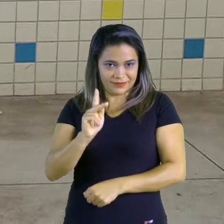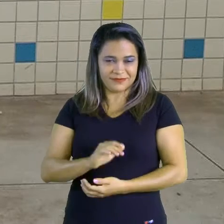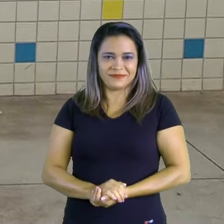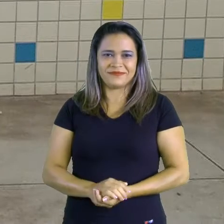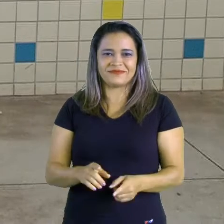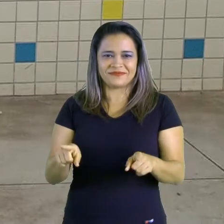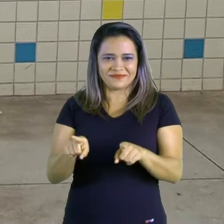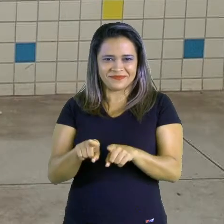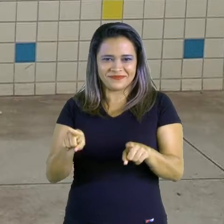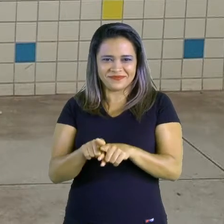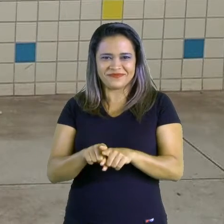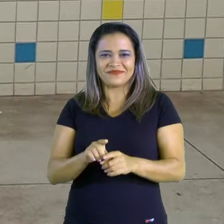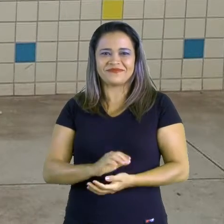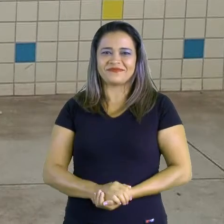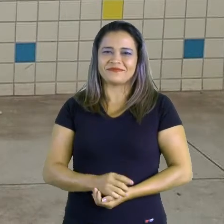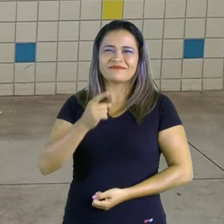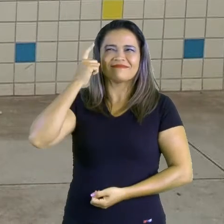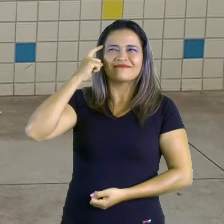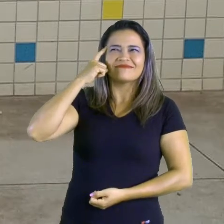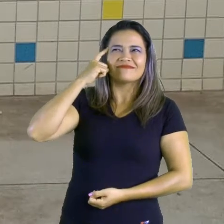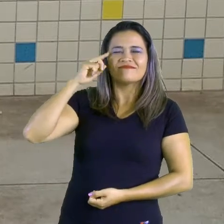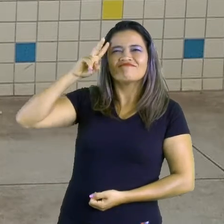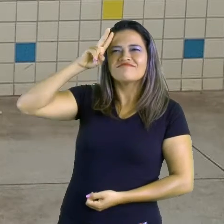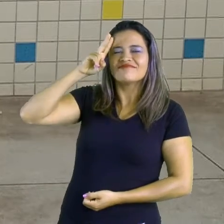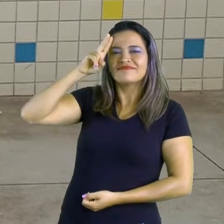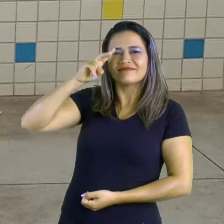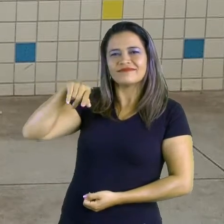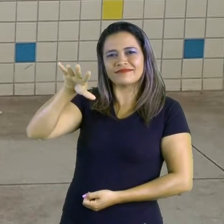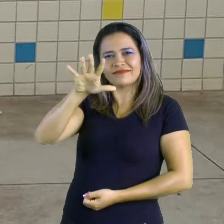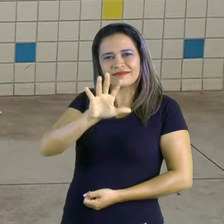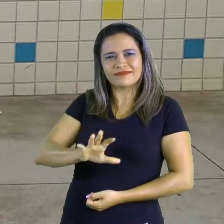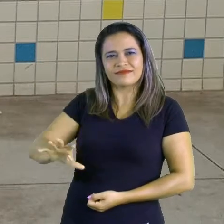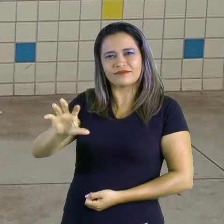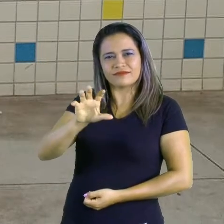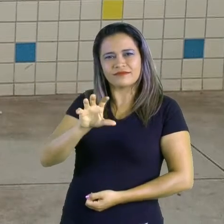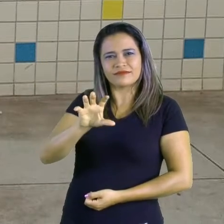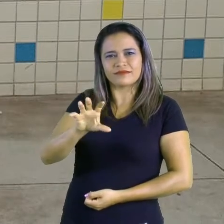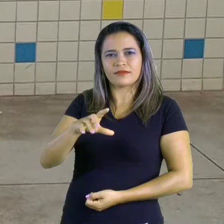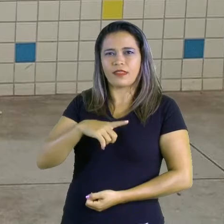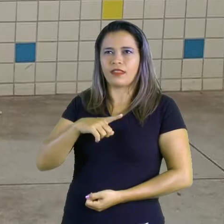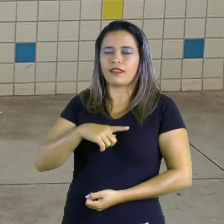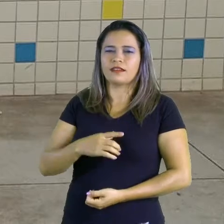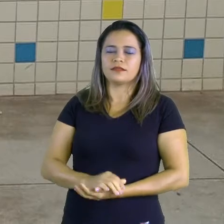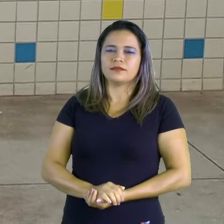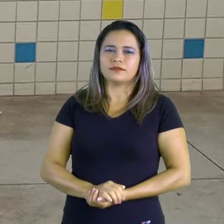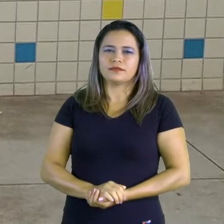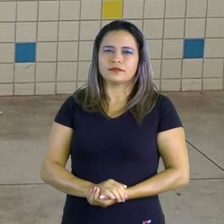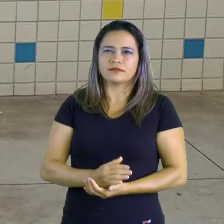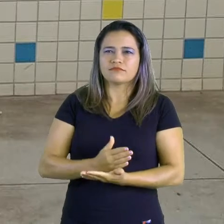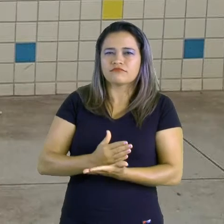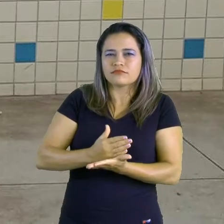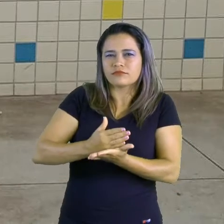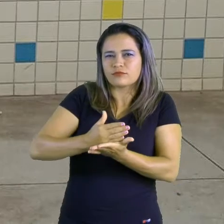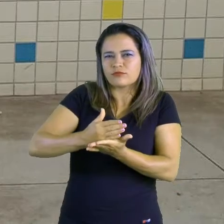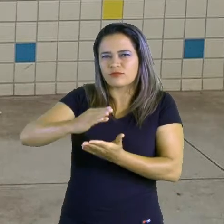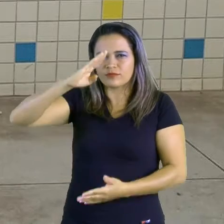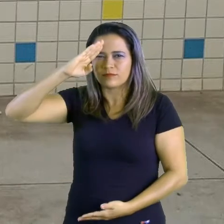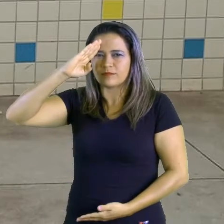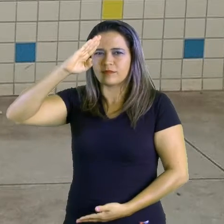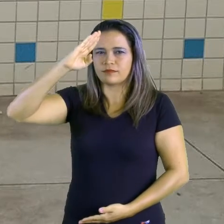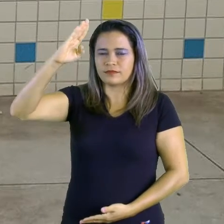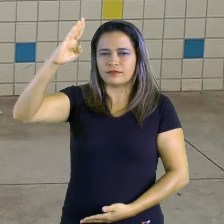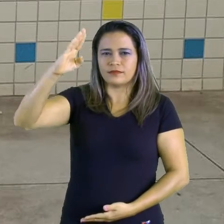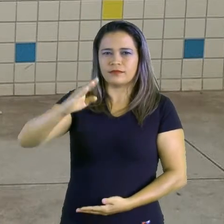Também nós temos que pensar no fator histórico desse continente. Esse continente foi berço de algumas das principais